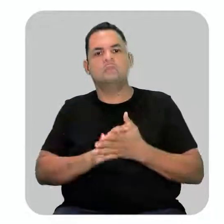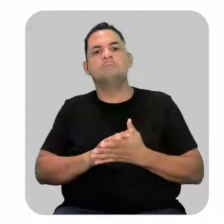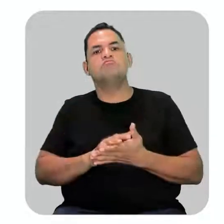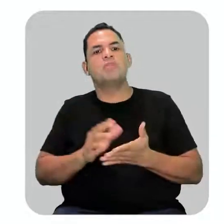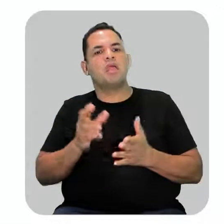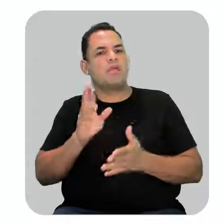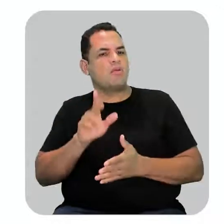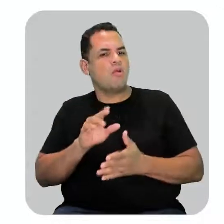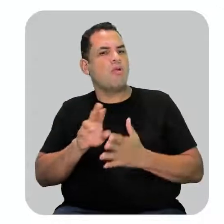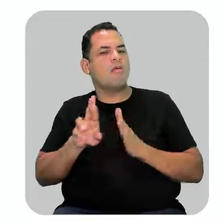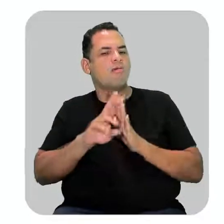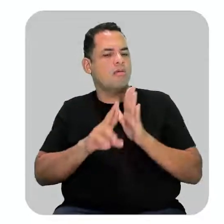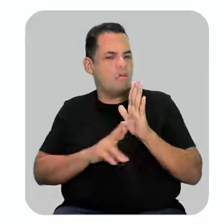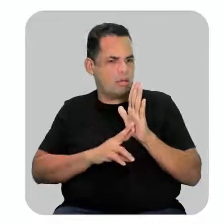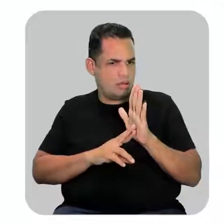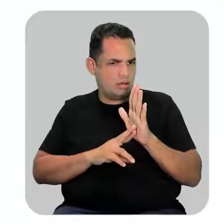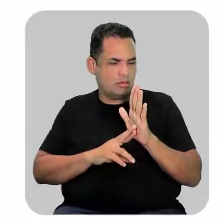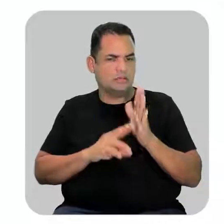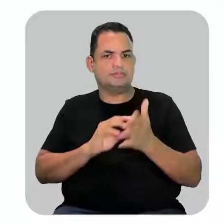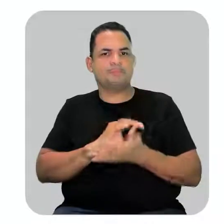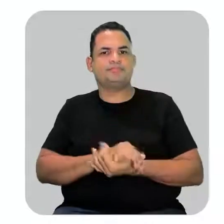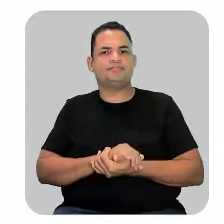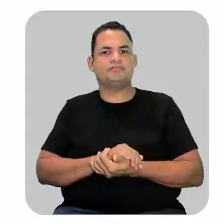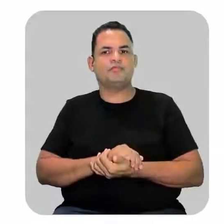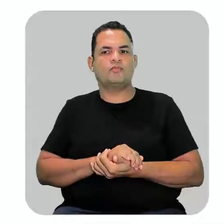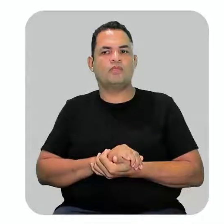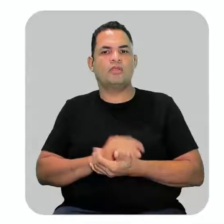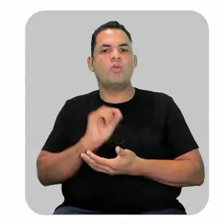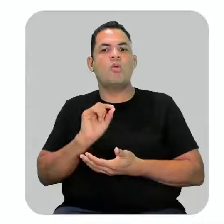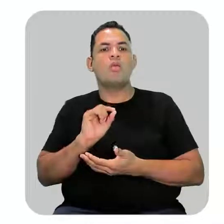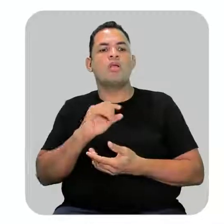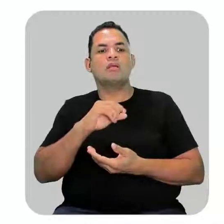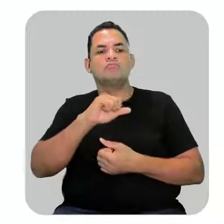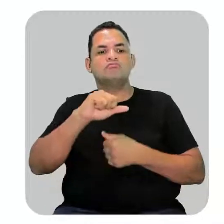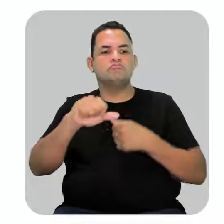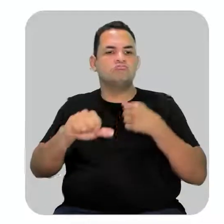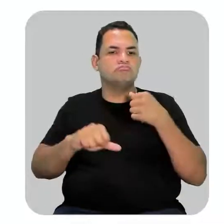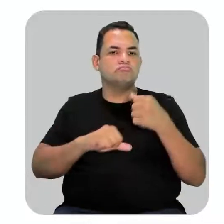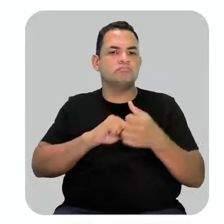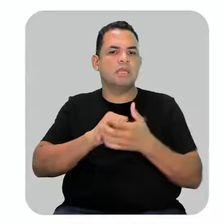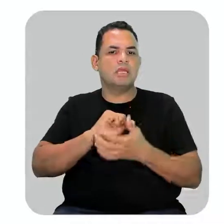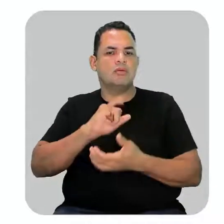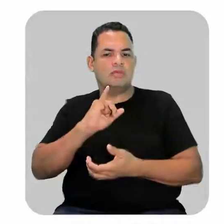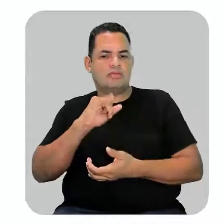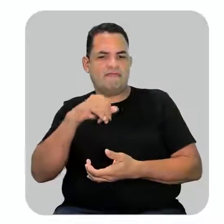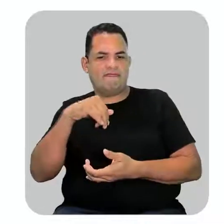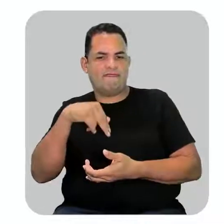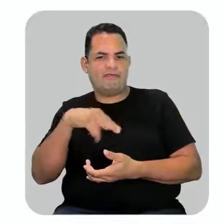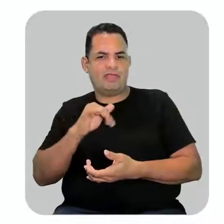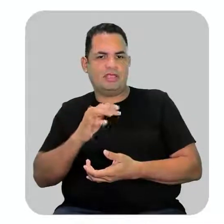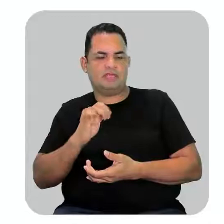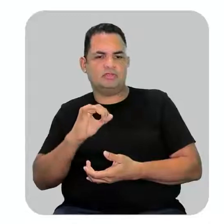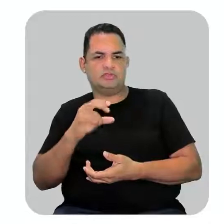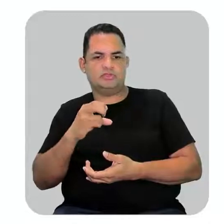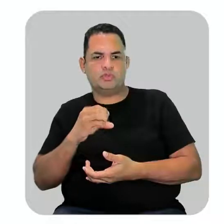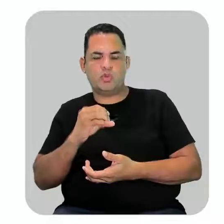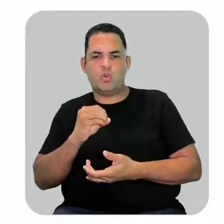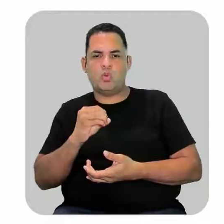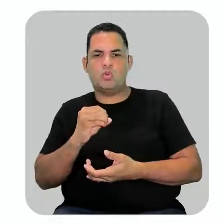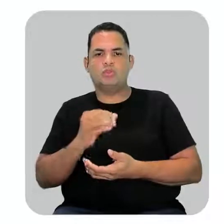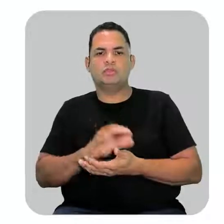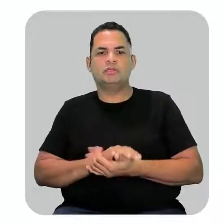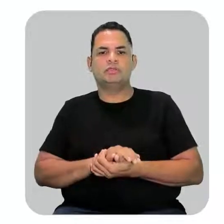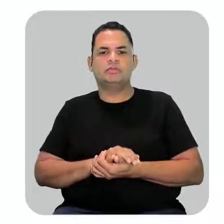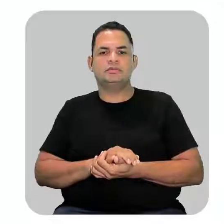regra dos alcenos tá pessoal é a mesma regra o que vai mudar é o infixo que a gente vai usar o in em vez do